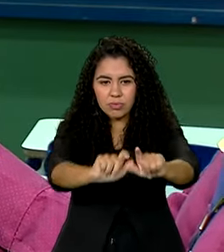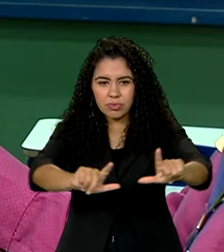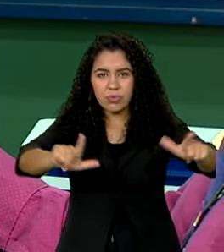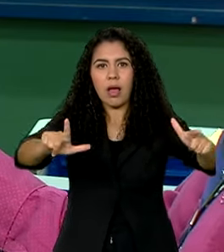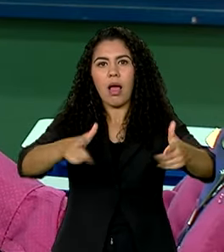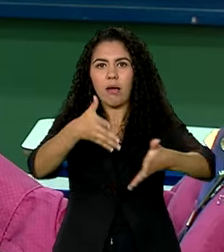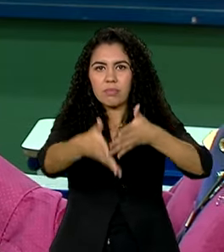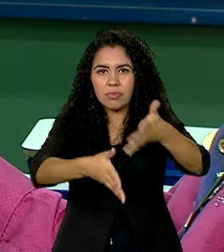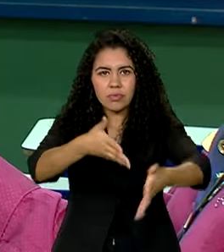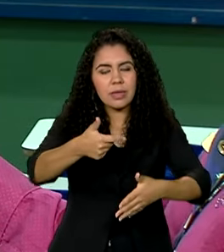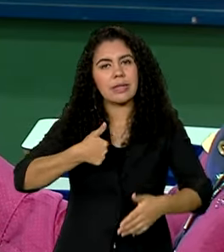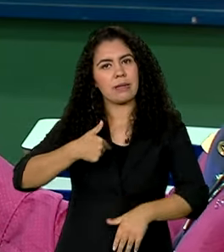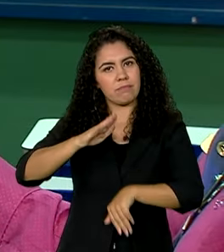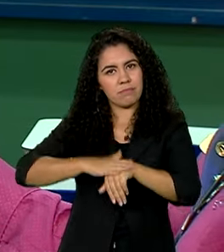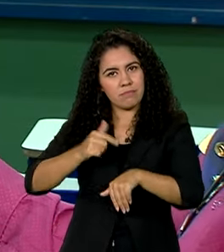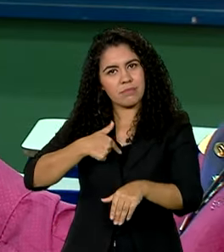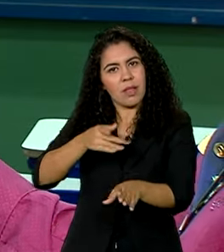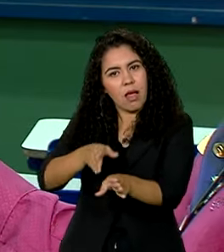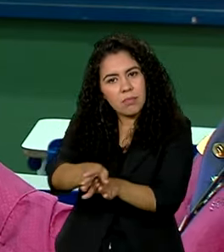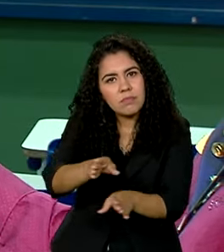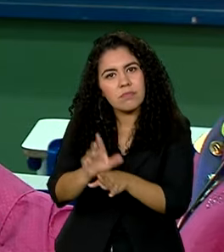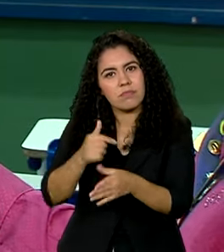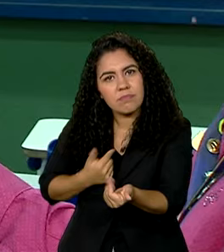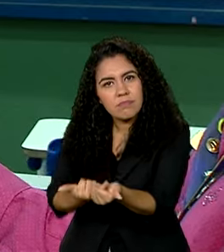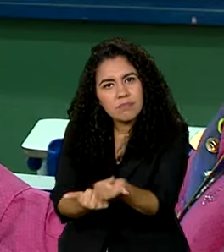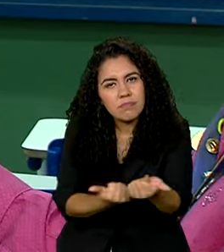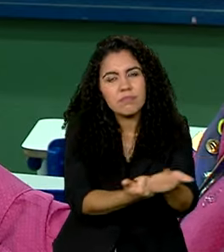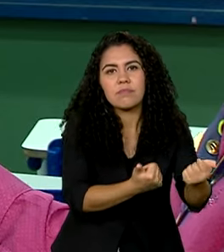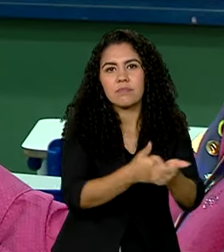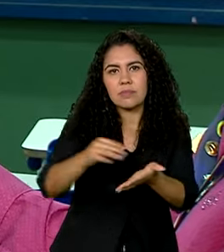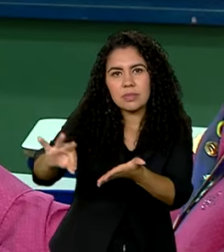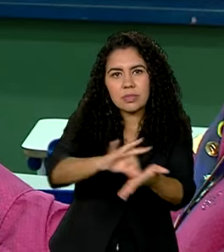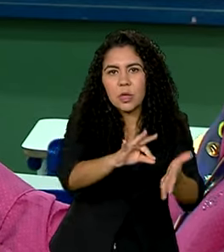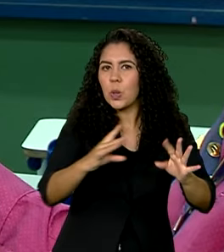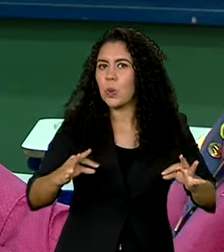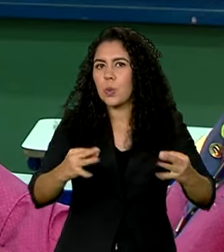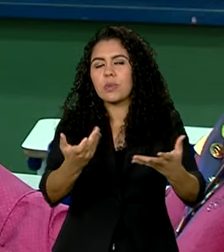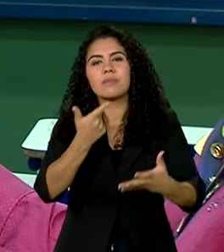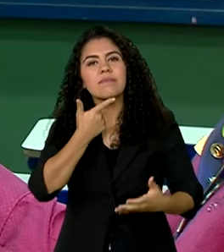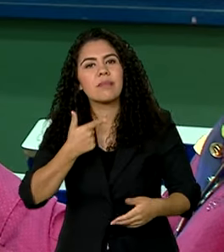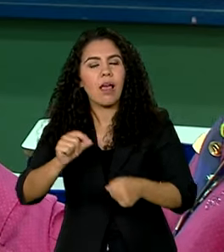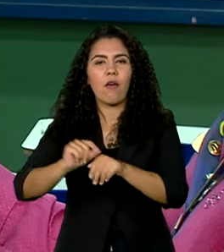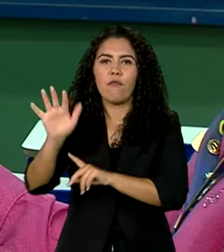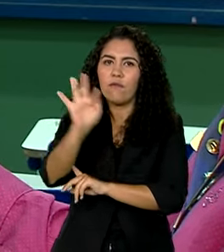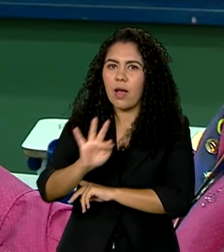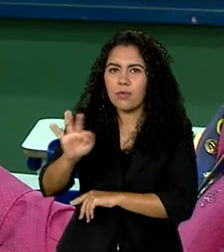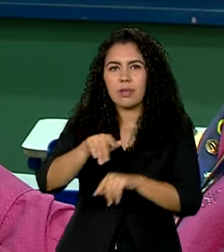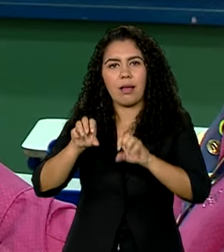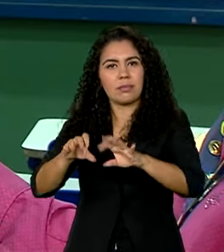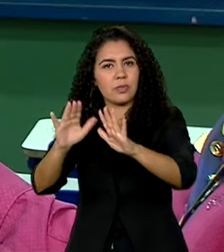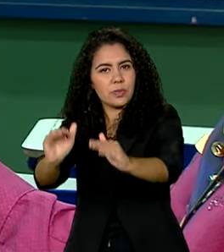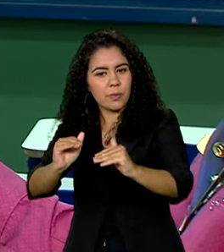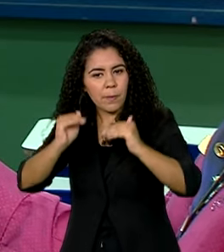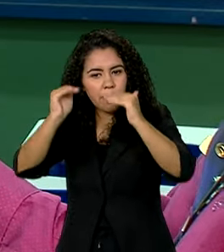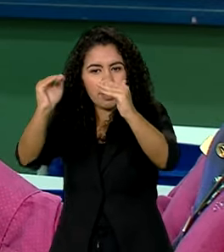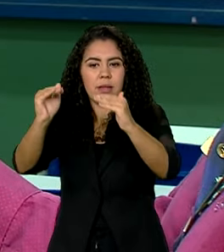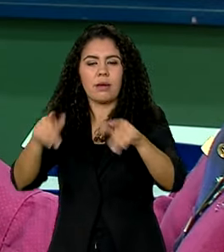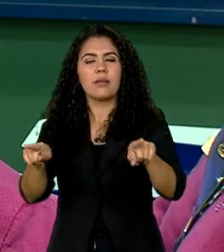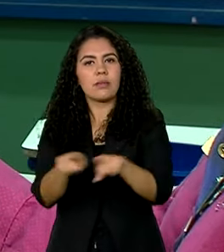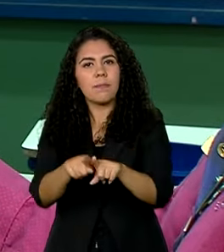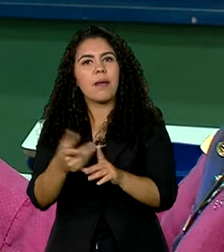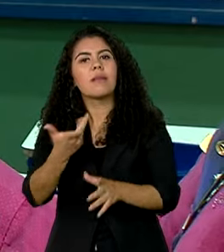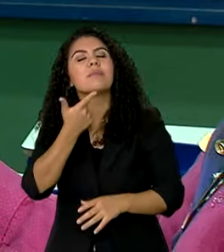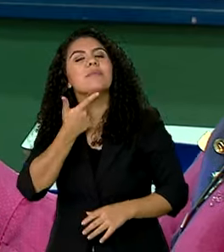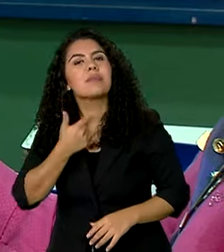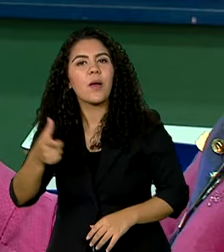E eu sempre estou aqui auxiliando eles nas inscrições e todos querem, né? Fazer uma faculdade, um ensino superior e querem, né?